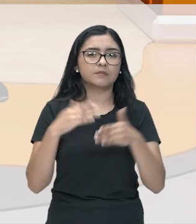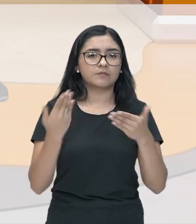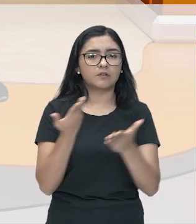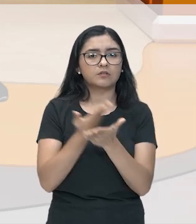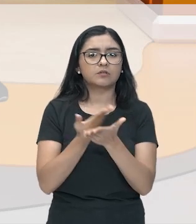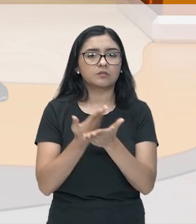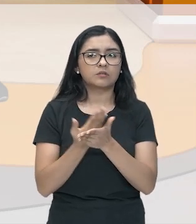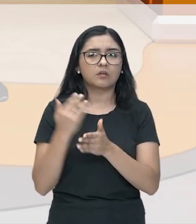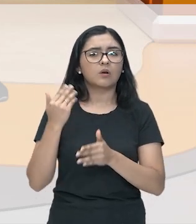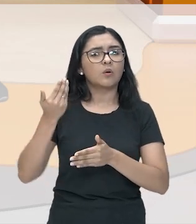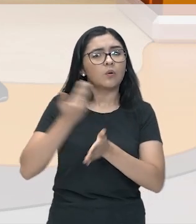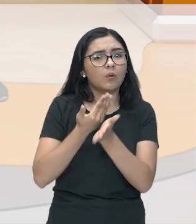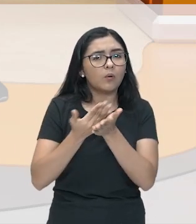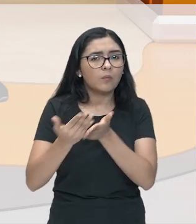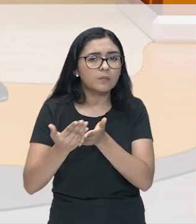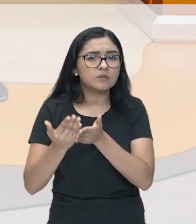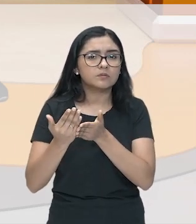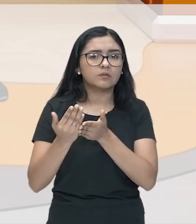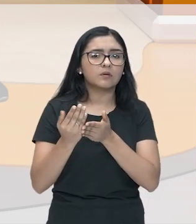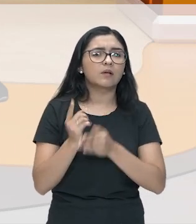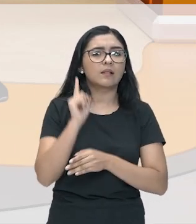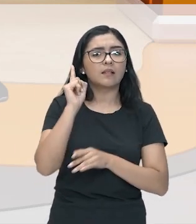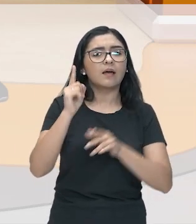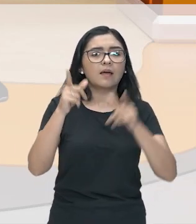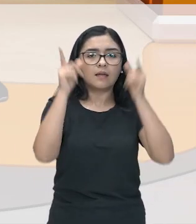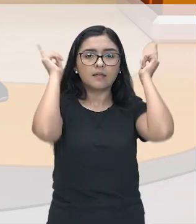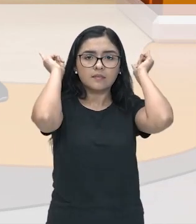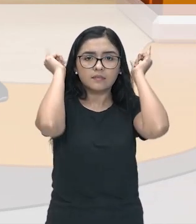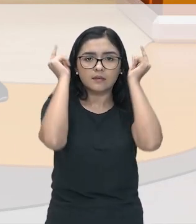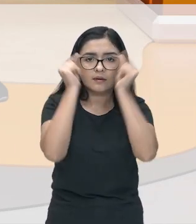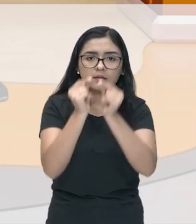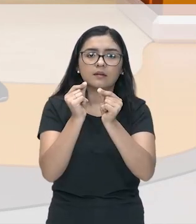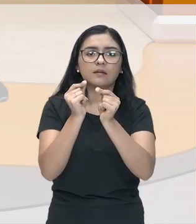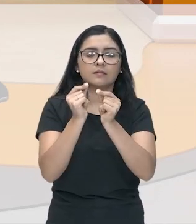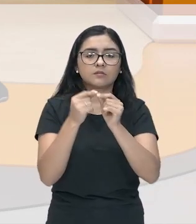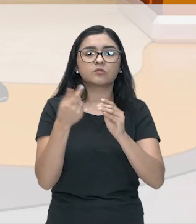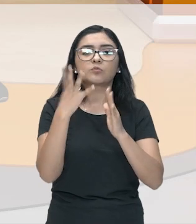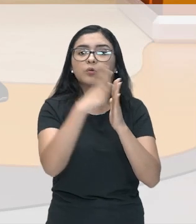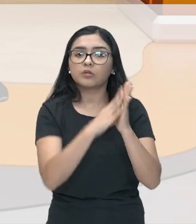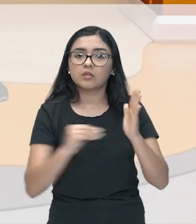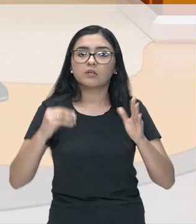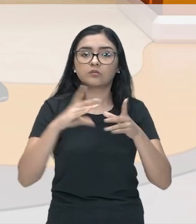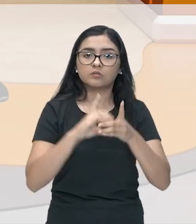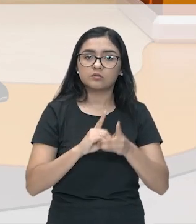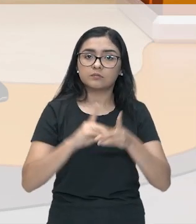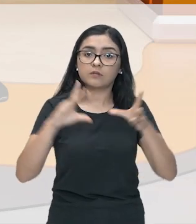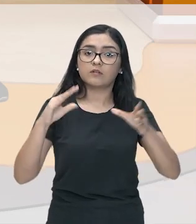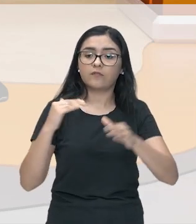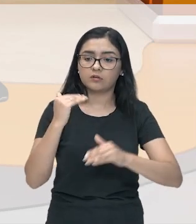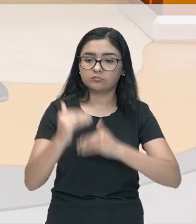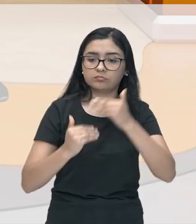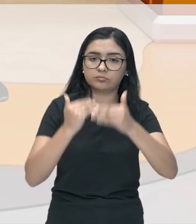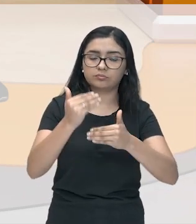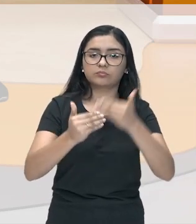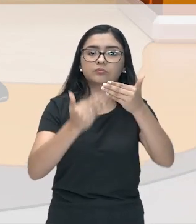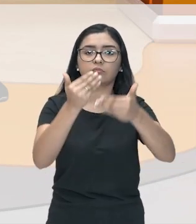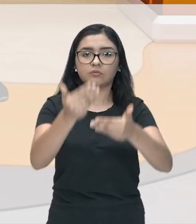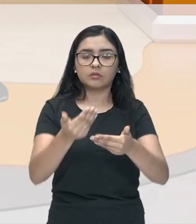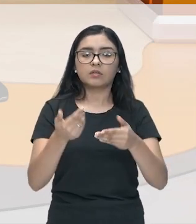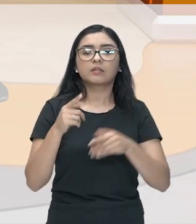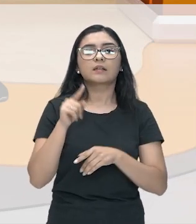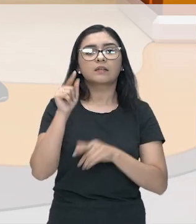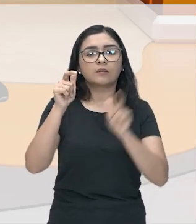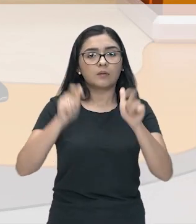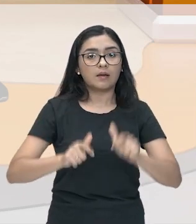nasceu ali dentro da Grécia. O modelo democrático acabou se desenvolvendo na Grécia, desenvolvida ali em